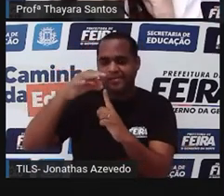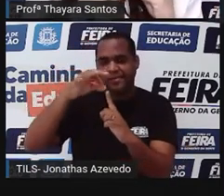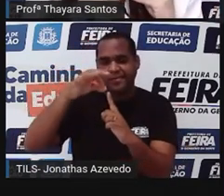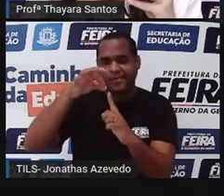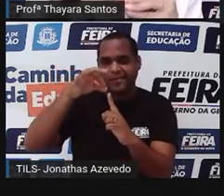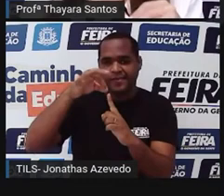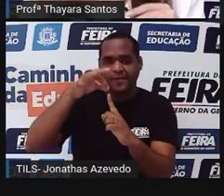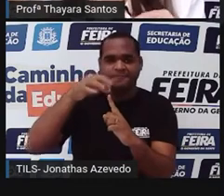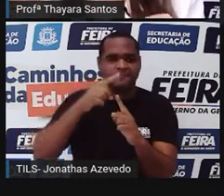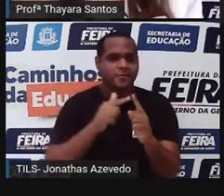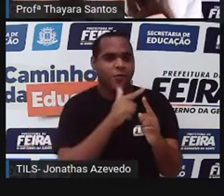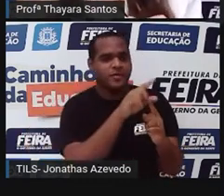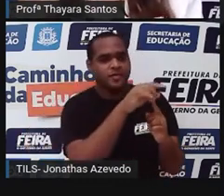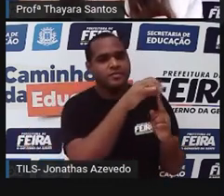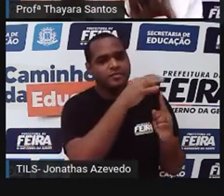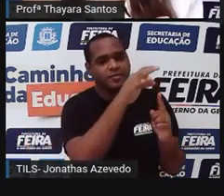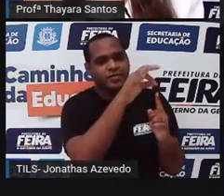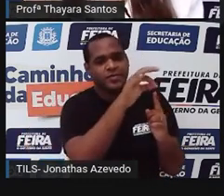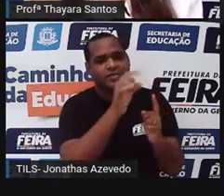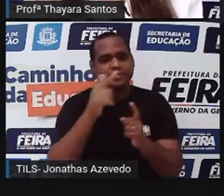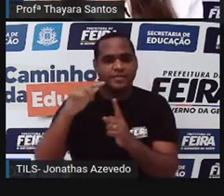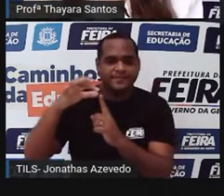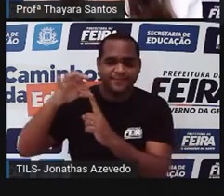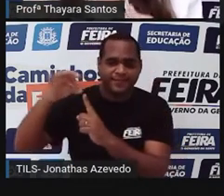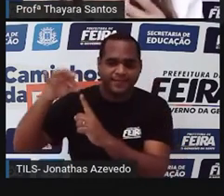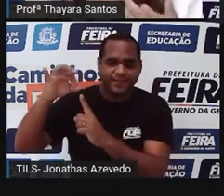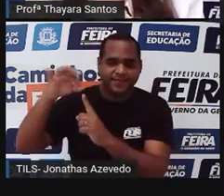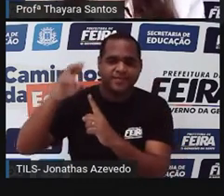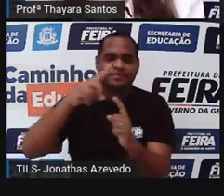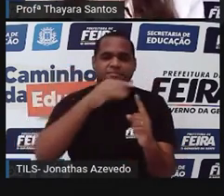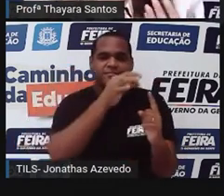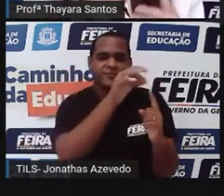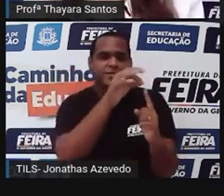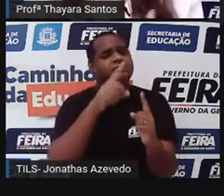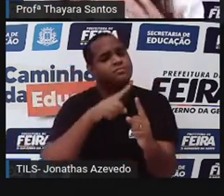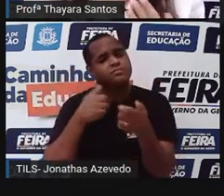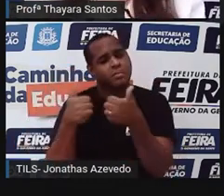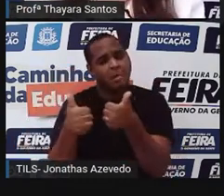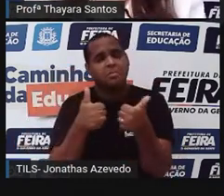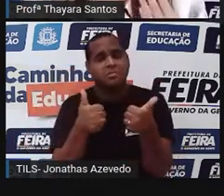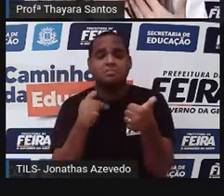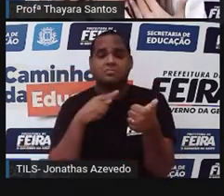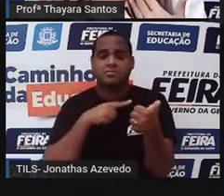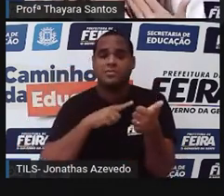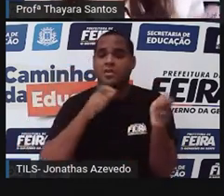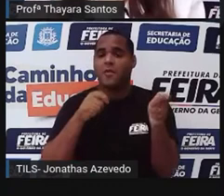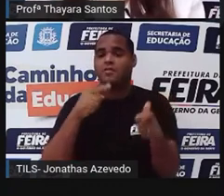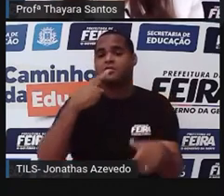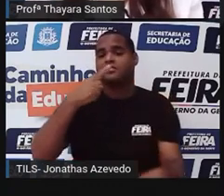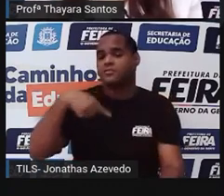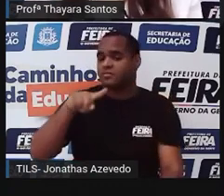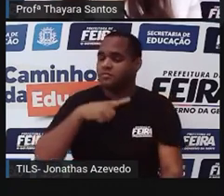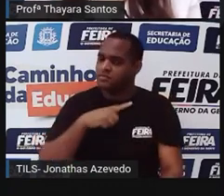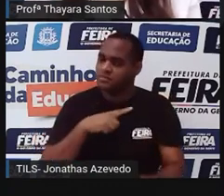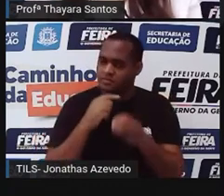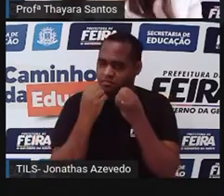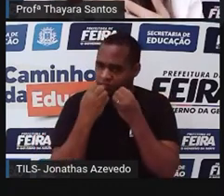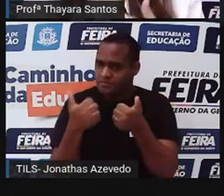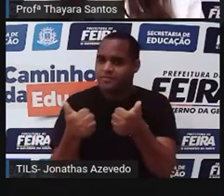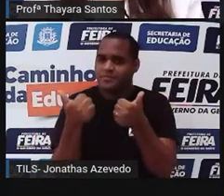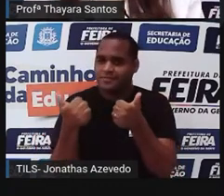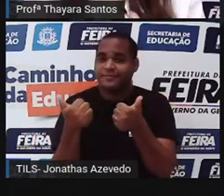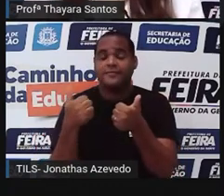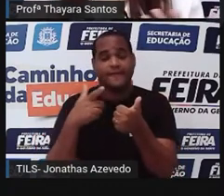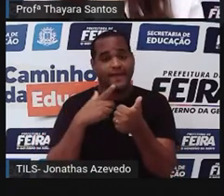masculino daquela flor, e vai fecundar a flor seguinte. Então, isso é bom. E é bom pra gente, é ótimo pra gente.